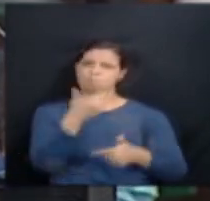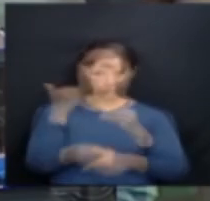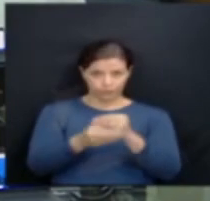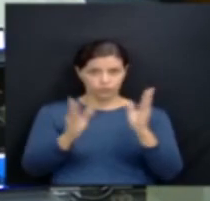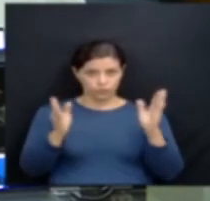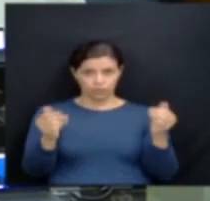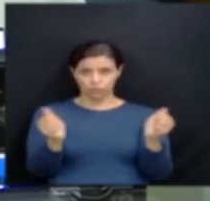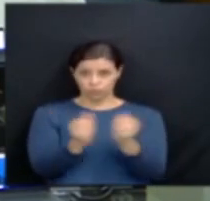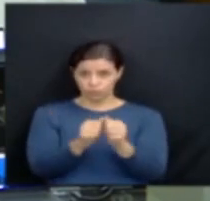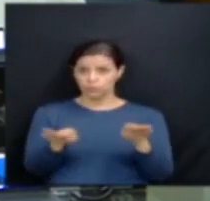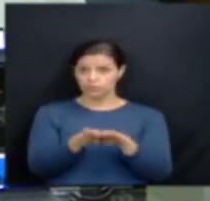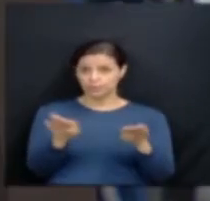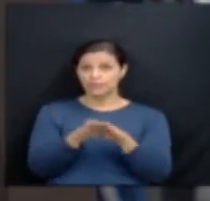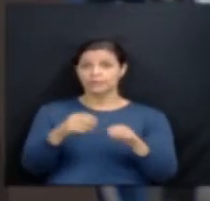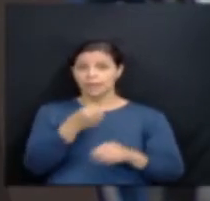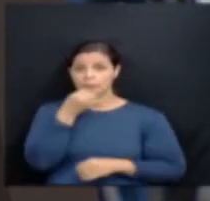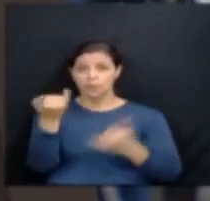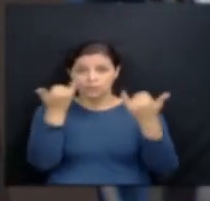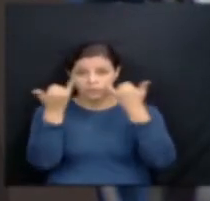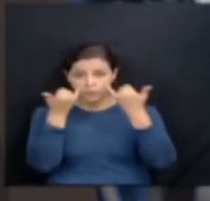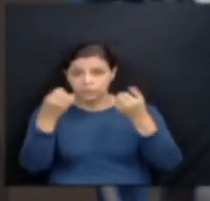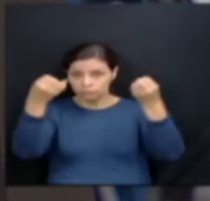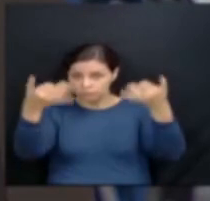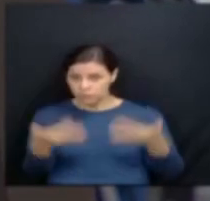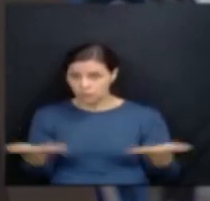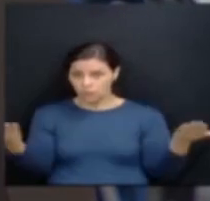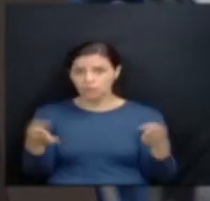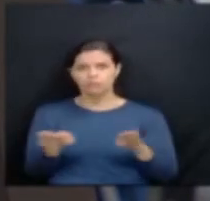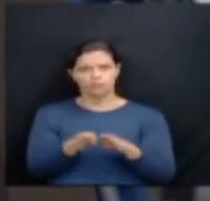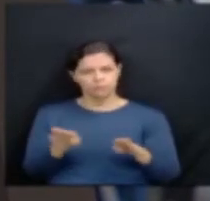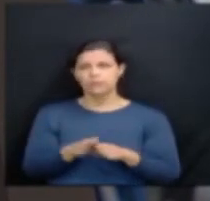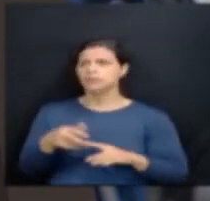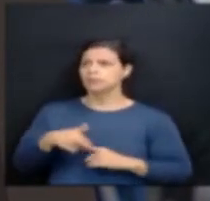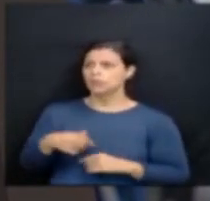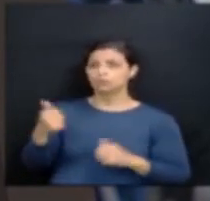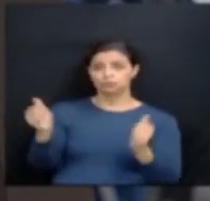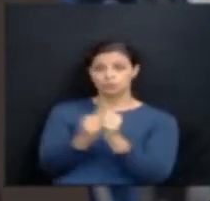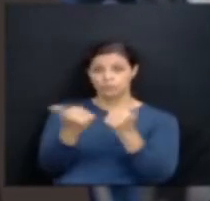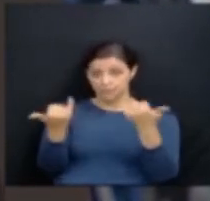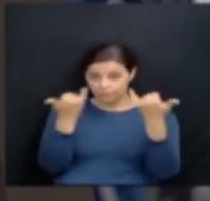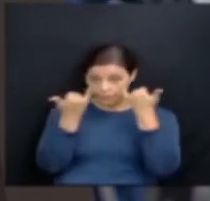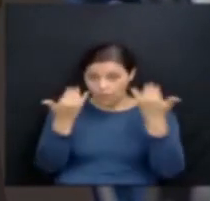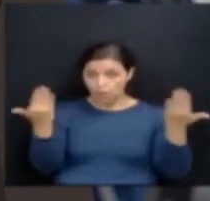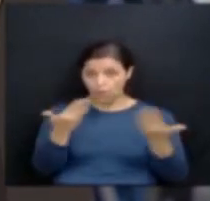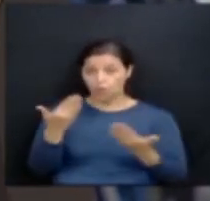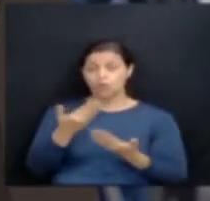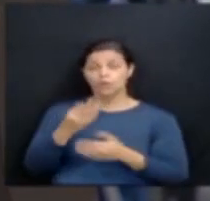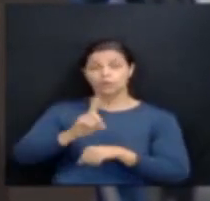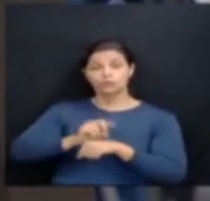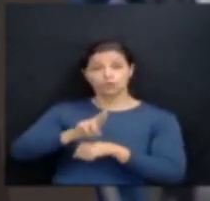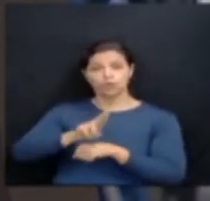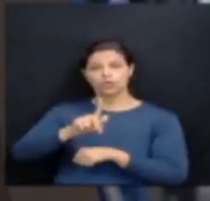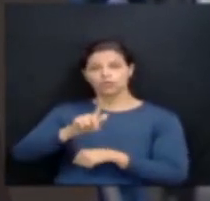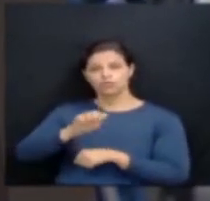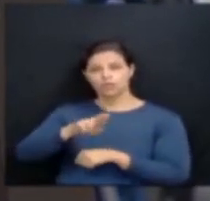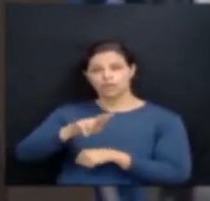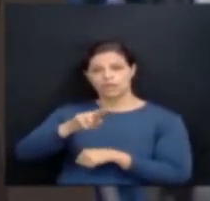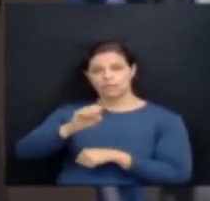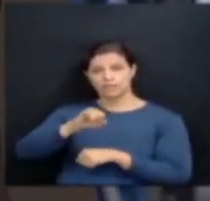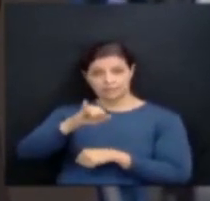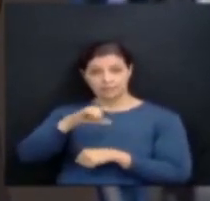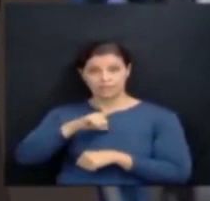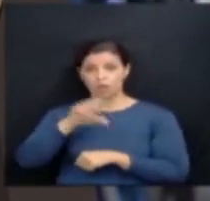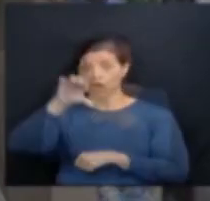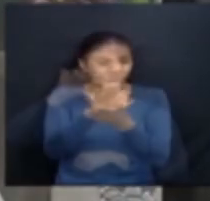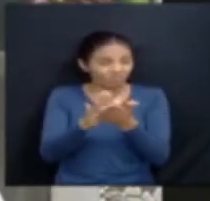paranaense. Nessa esteira de boas notícias que vossa excelência está trazendo, fui informado pelo doutor Gersi, nove leitos